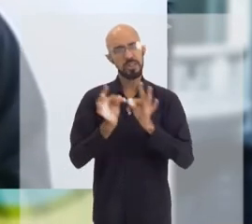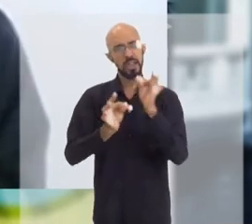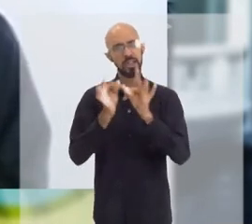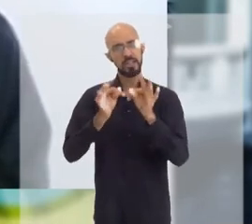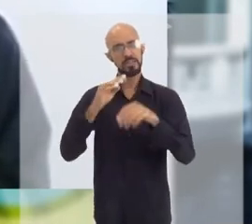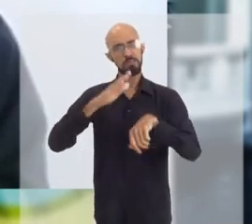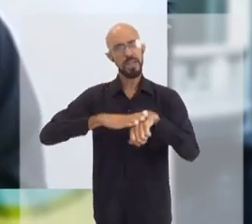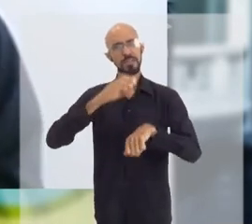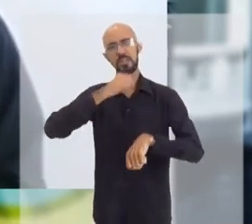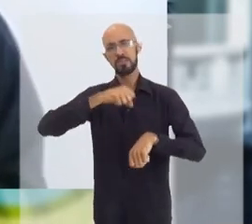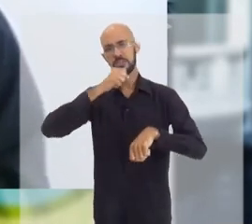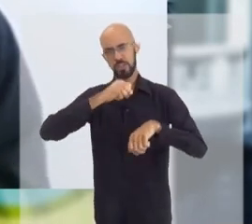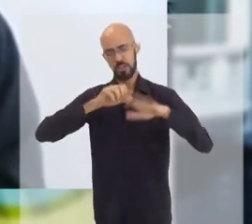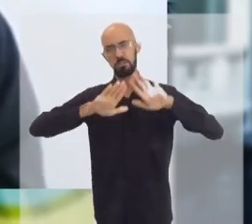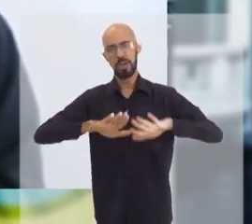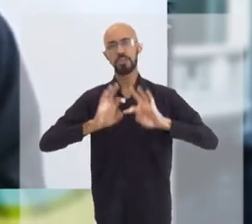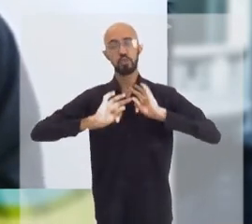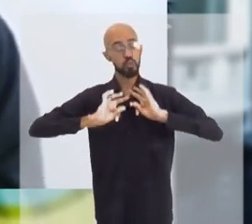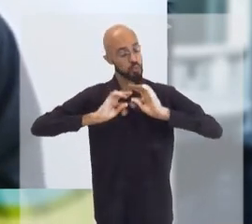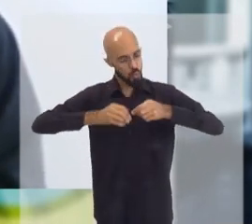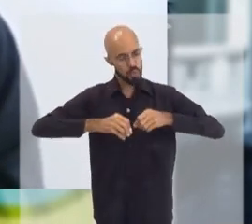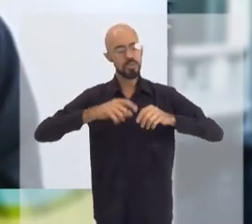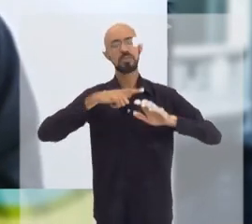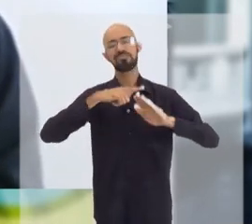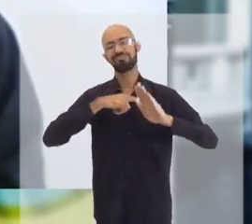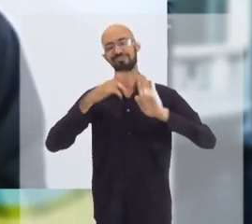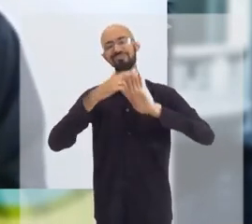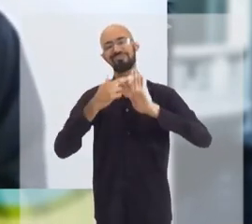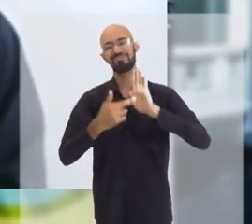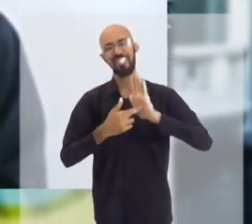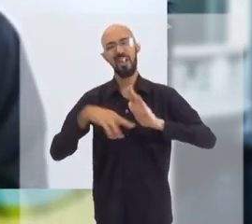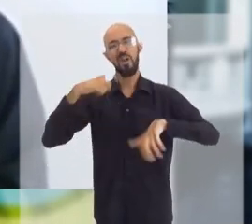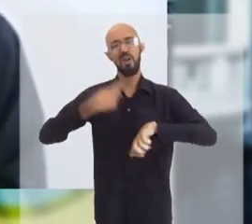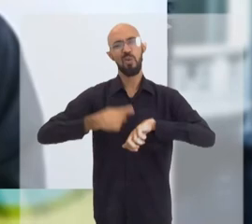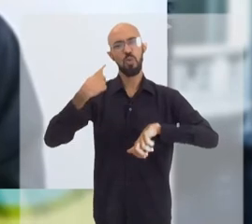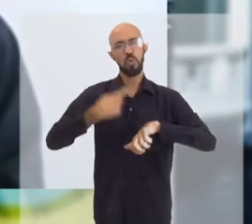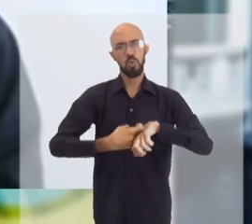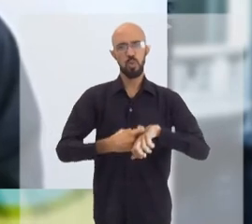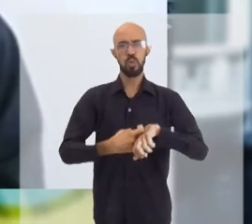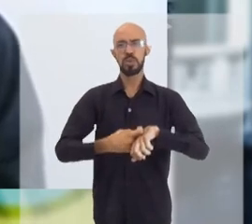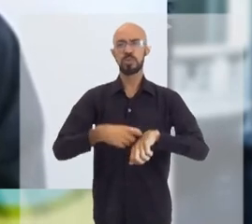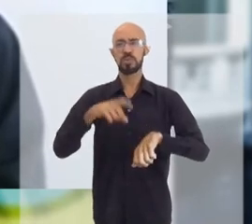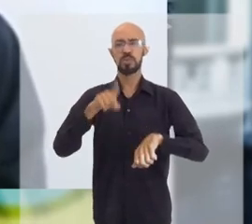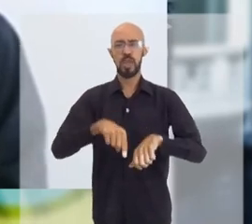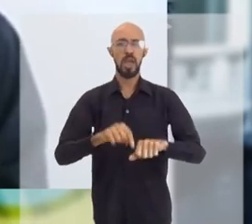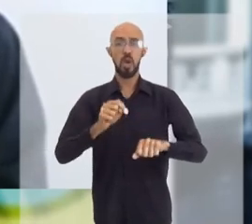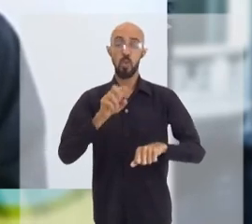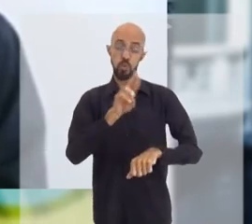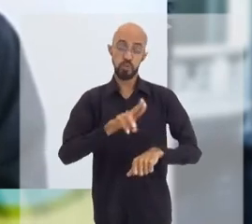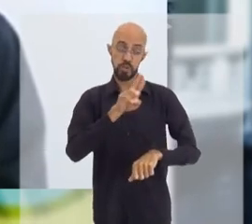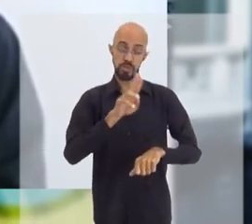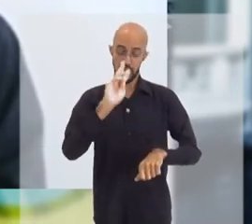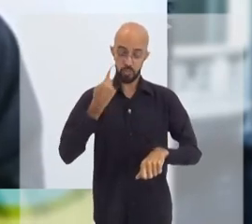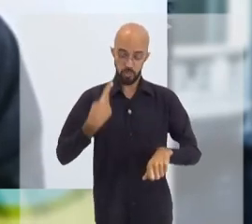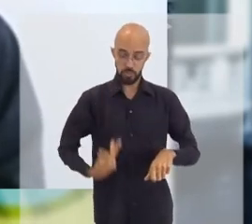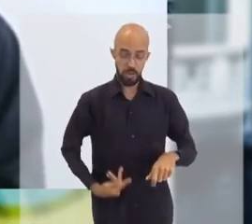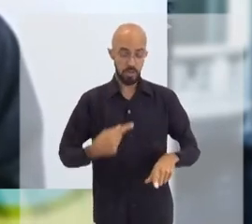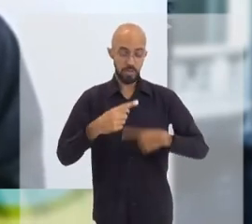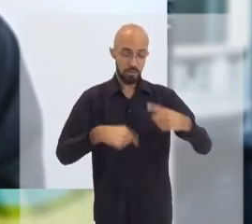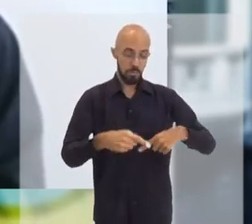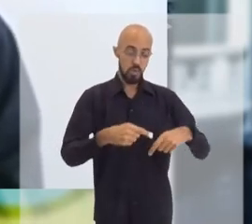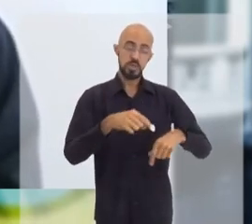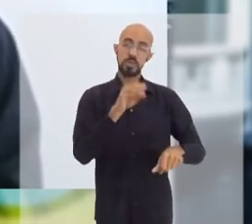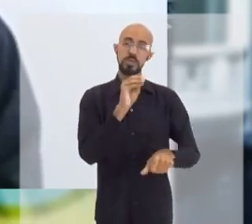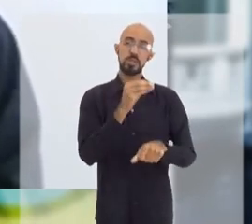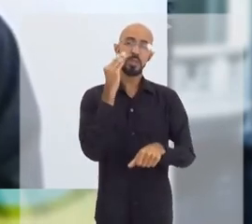antigas ou mais modernas, mas todas elas sempre com o rigor que a gente comentou, utilizada em um ano somente depois de todos